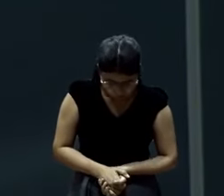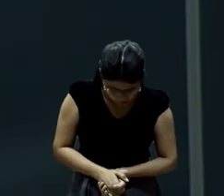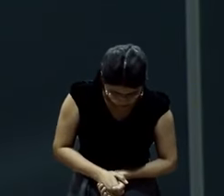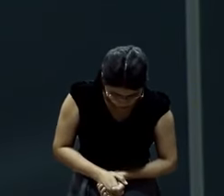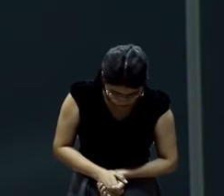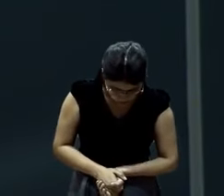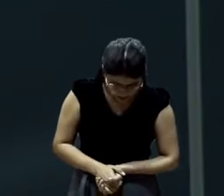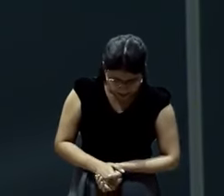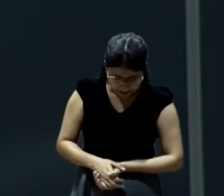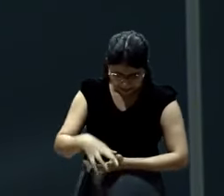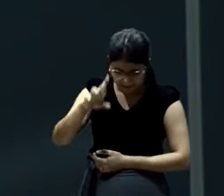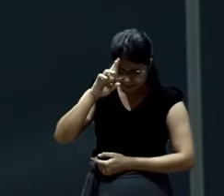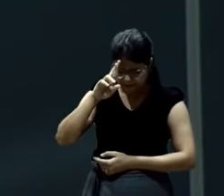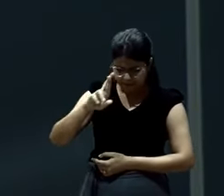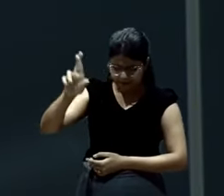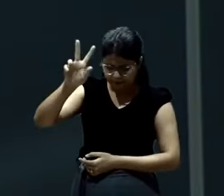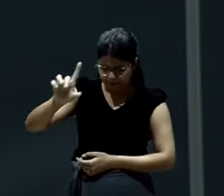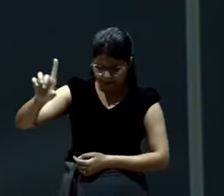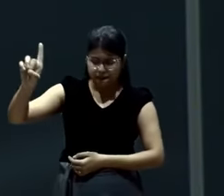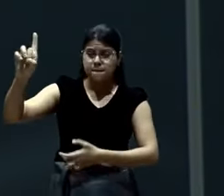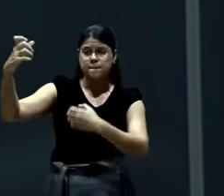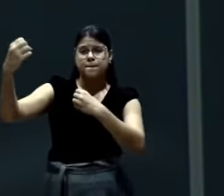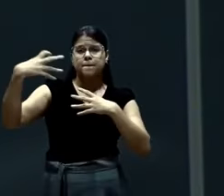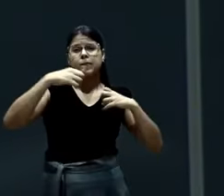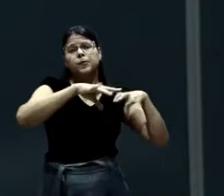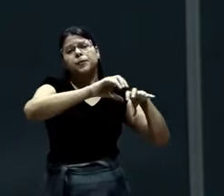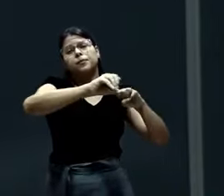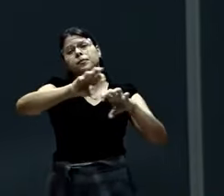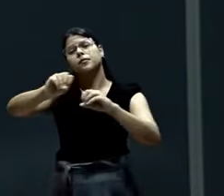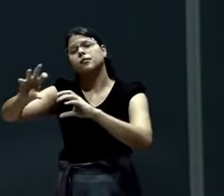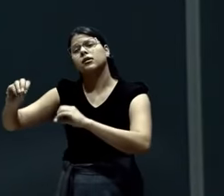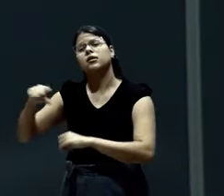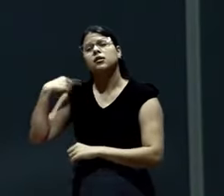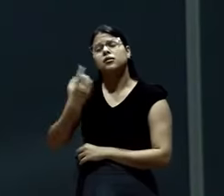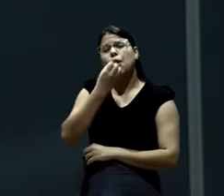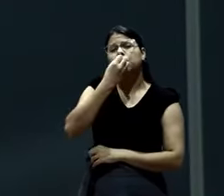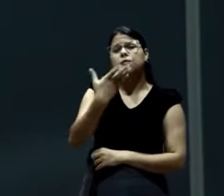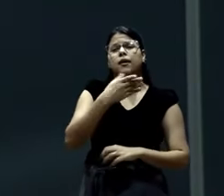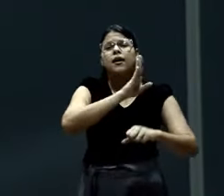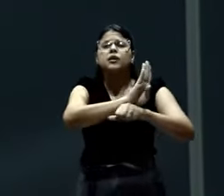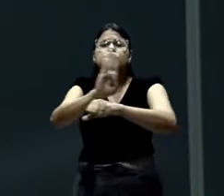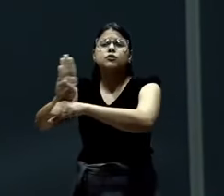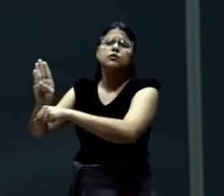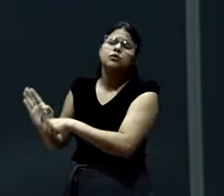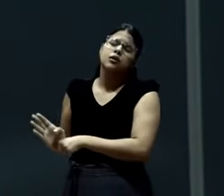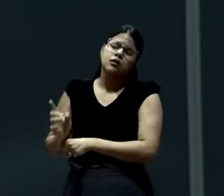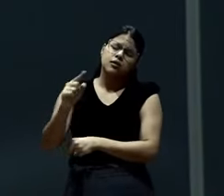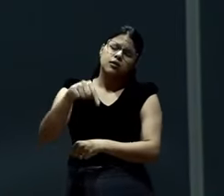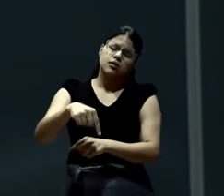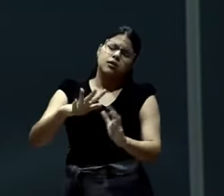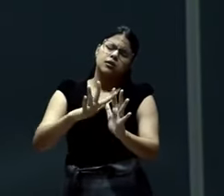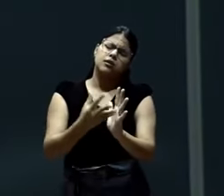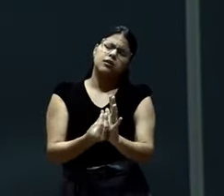Senhor, ensina-nos, oh, Deus. A cuidar. A fazer o bem. Para os da família da fé.